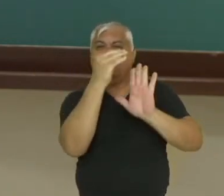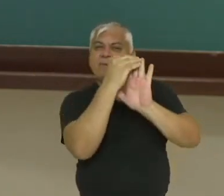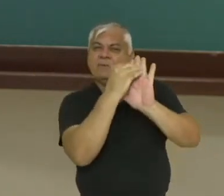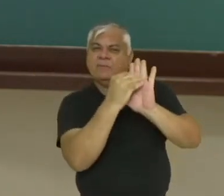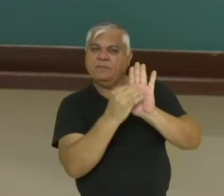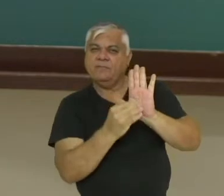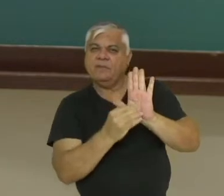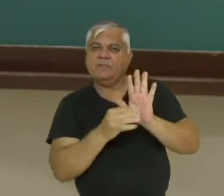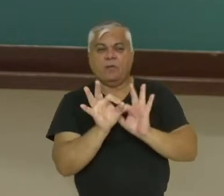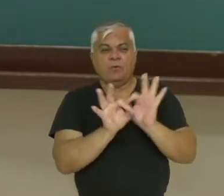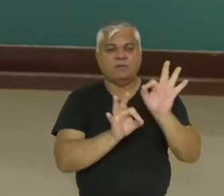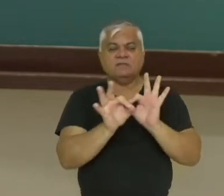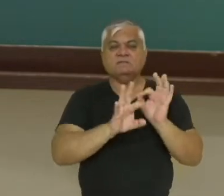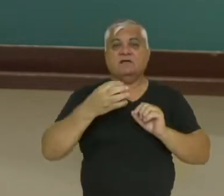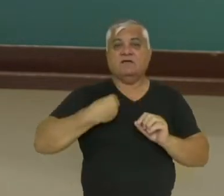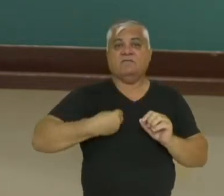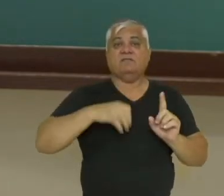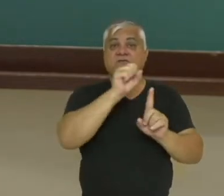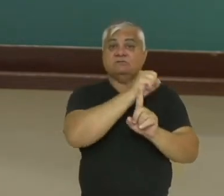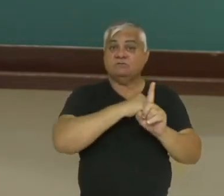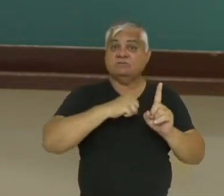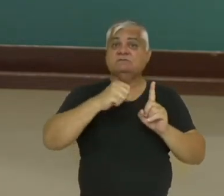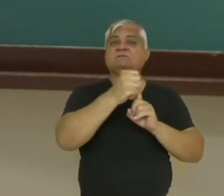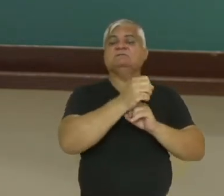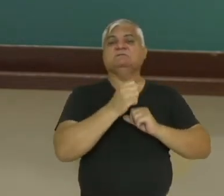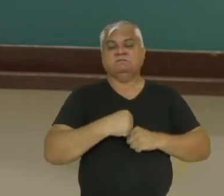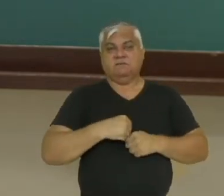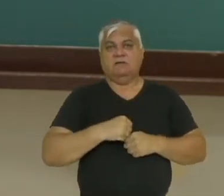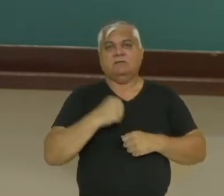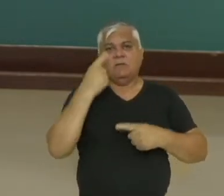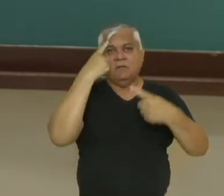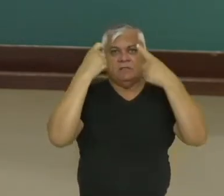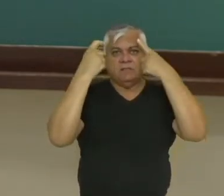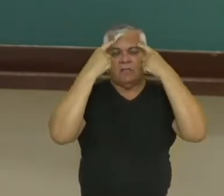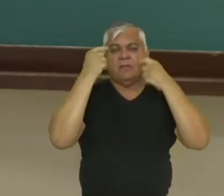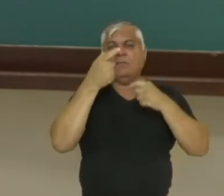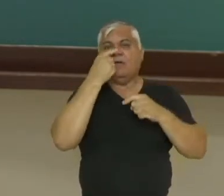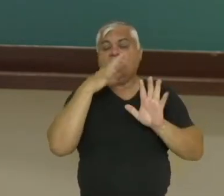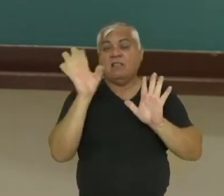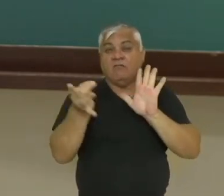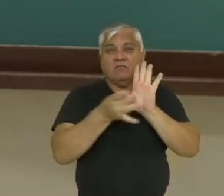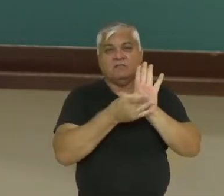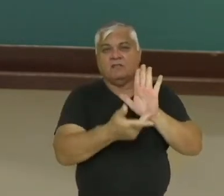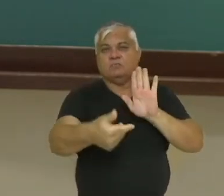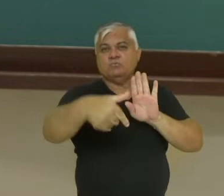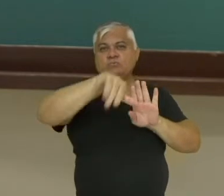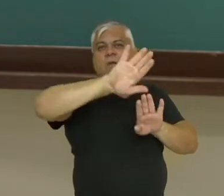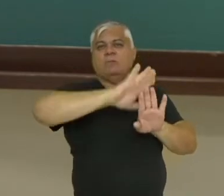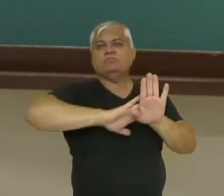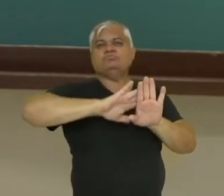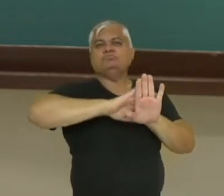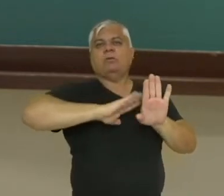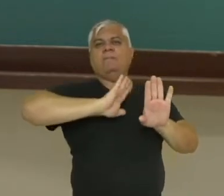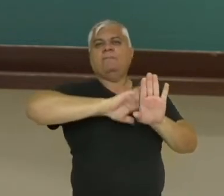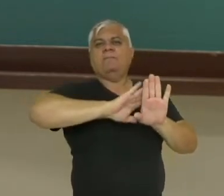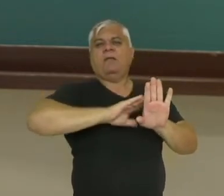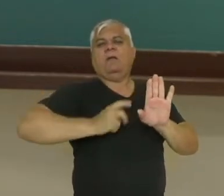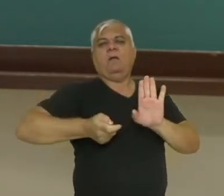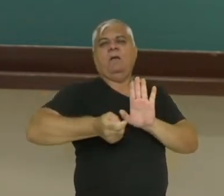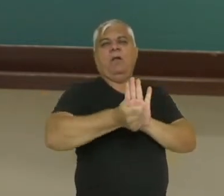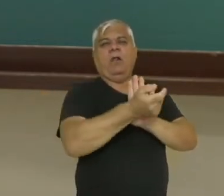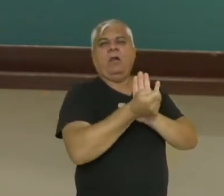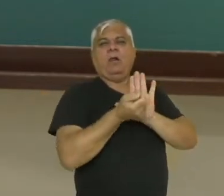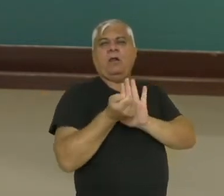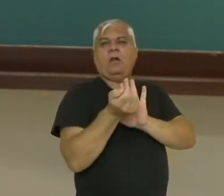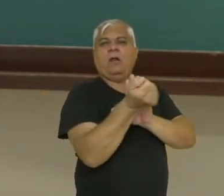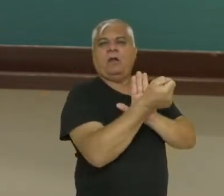social. E esse conjunto de ideias mascara e esconde a realidade. Na perspectiva do Marx, então, o que vai ser